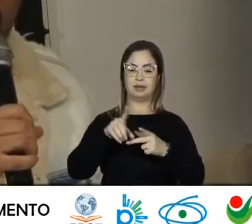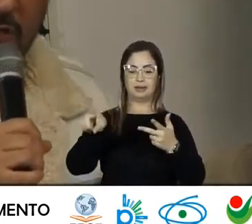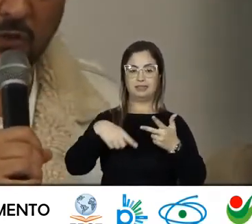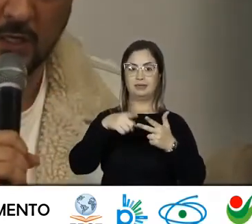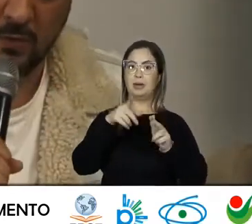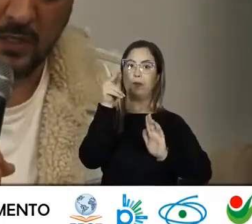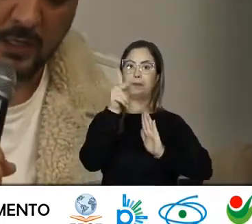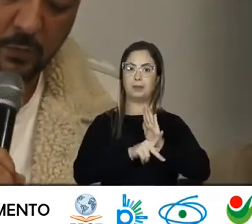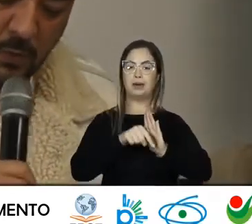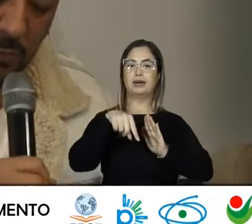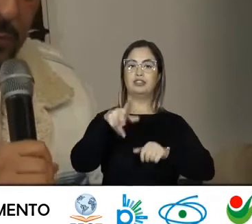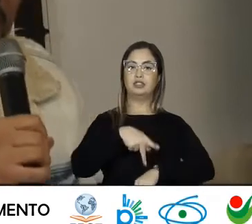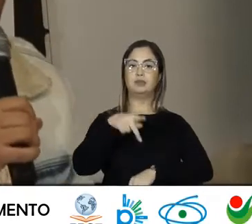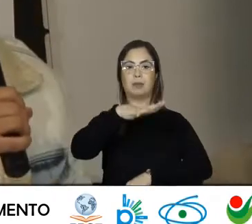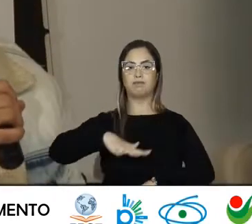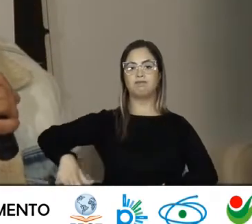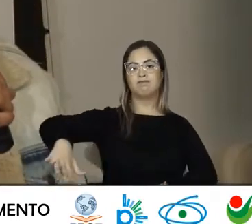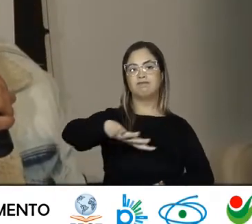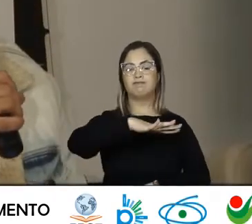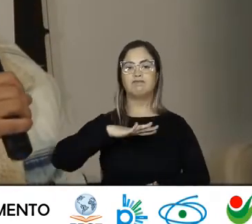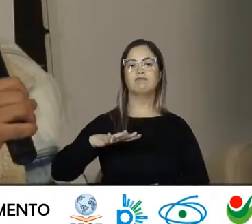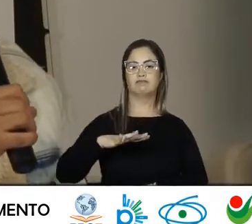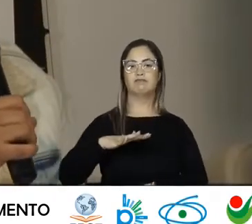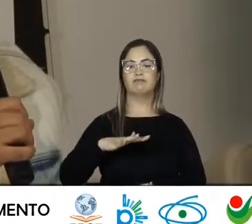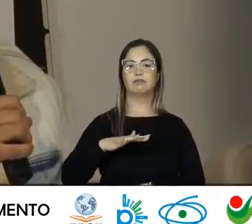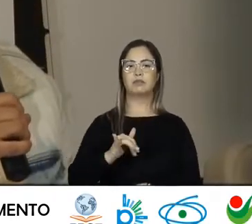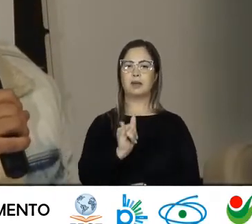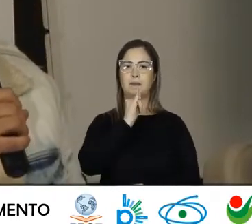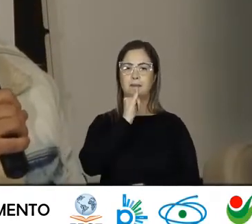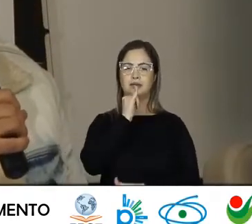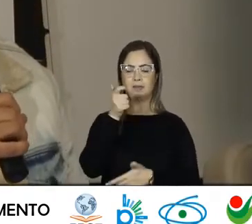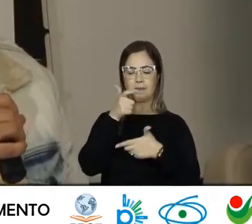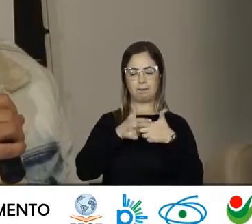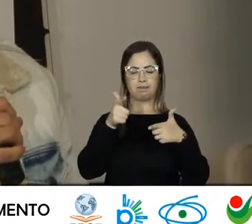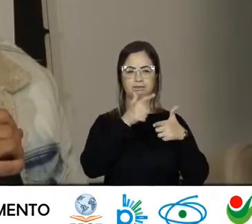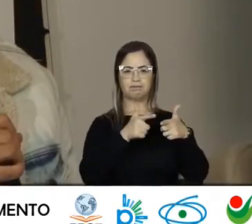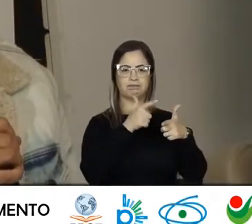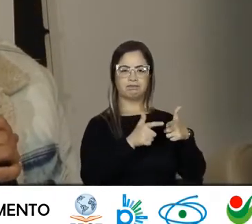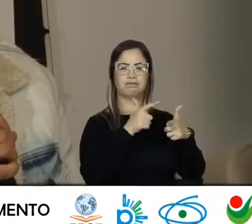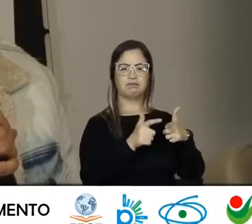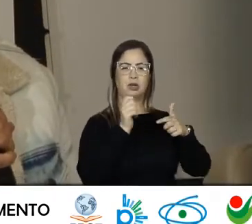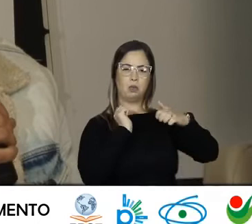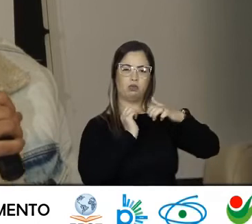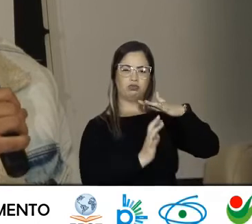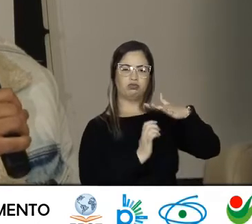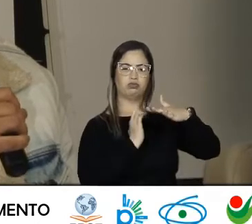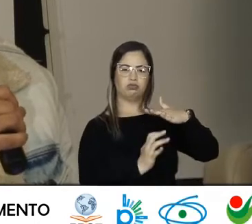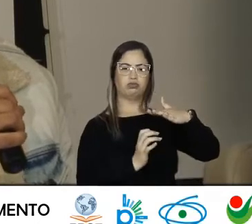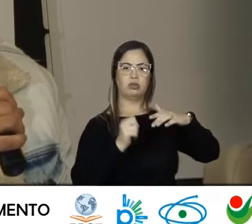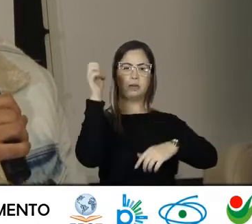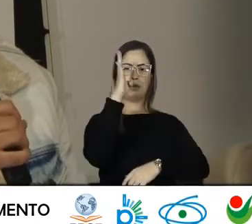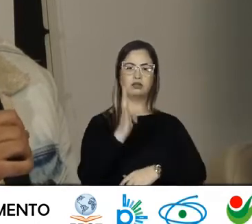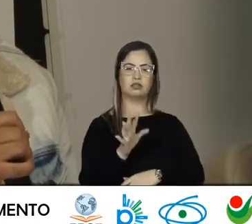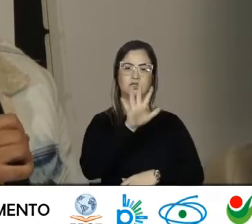Local e regional Os problemas As questões Que envolvem As migrações Nacionais Ou